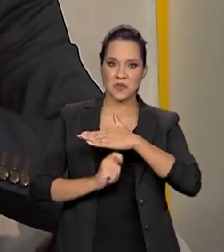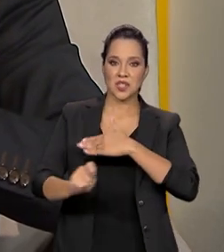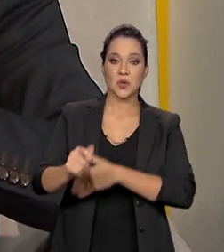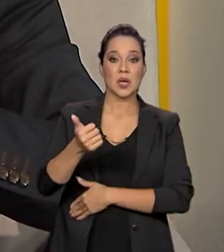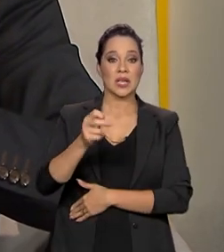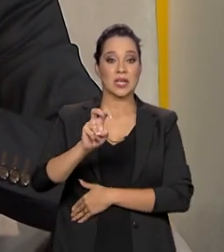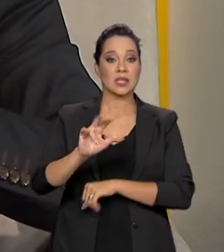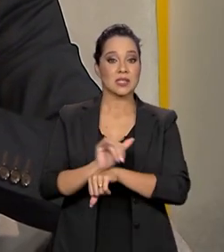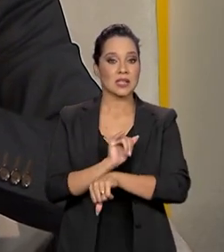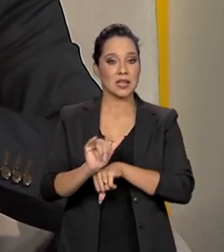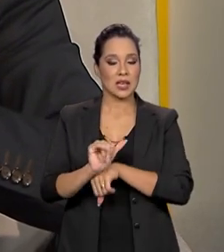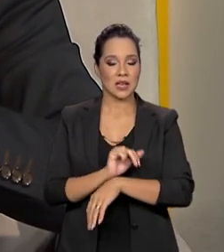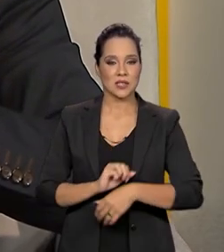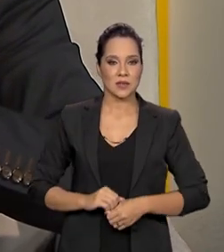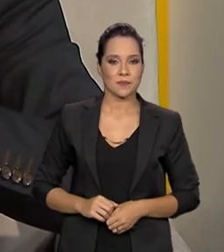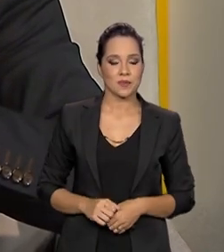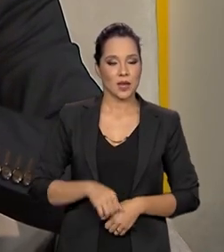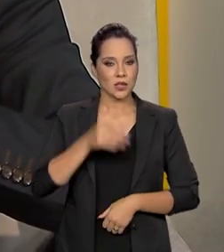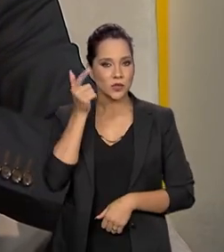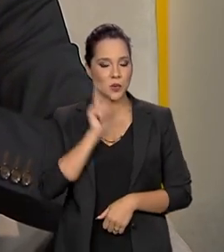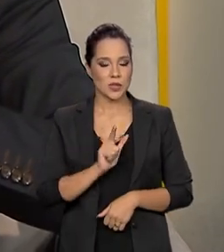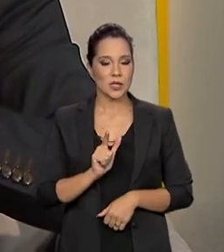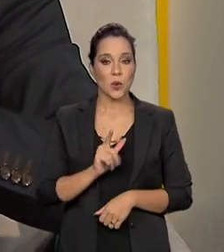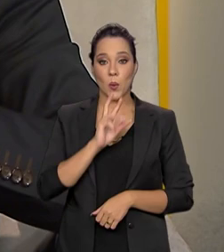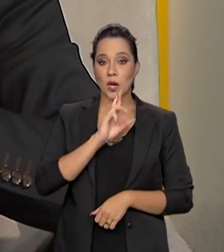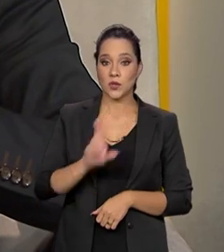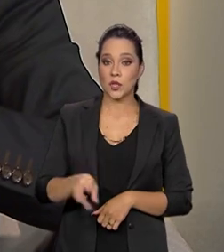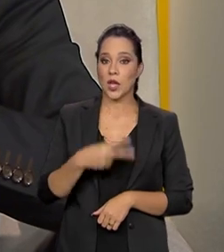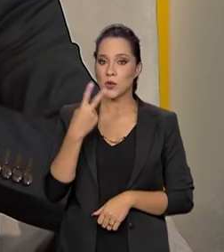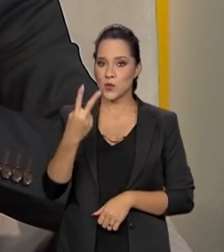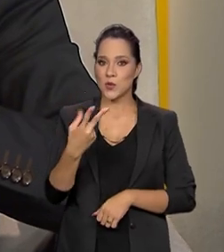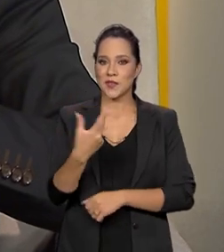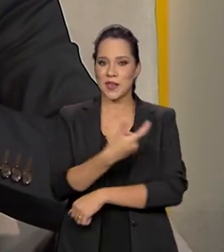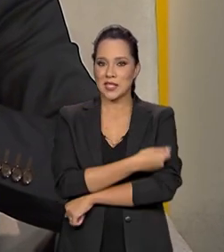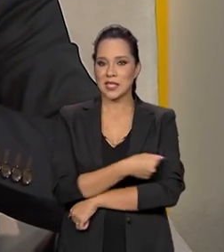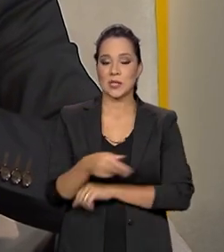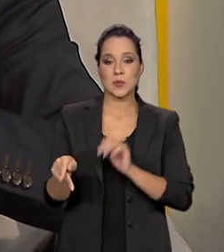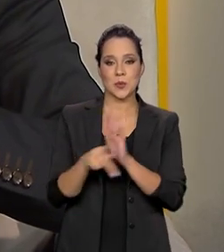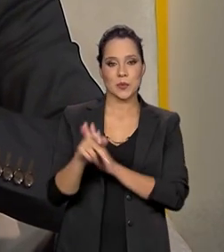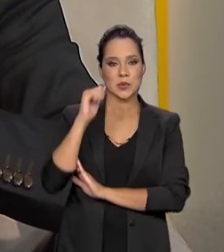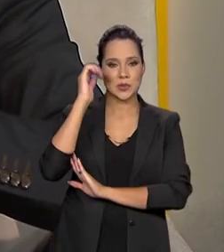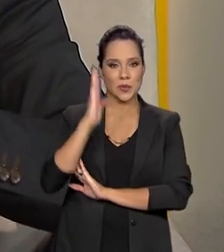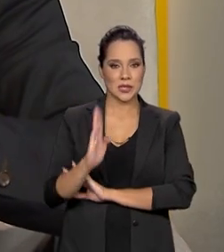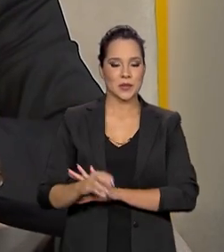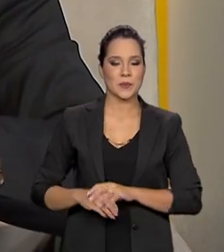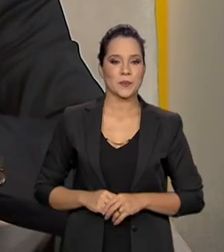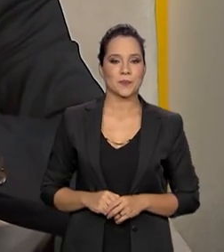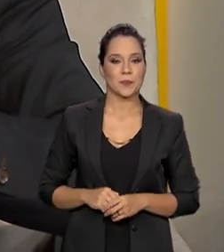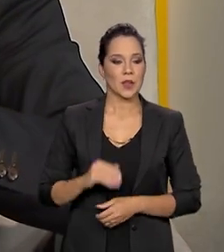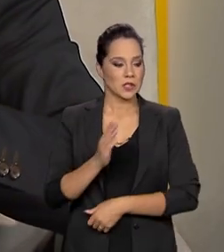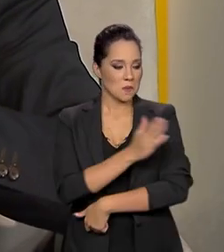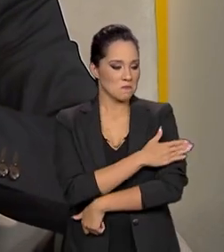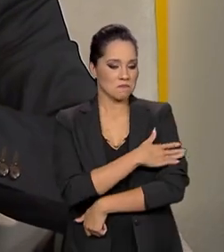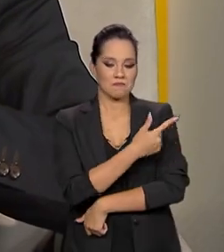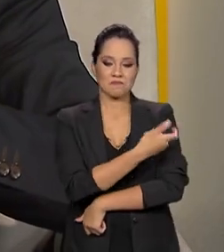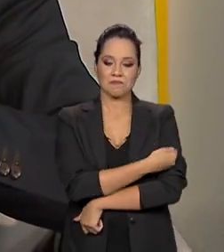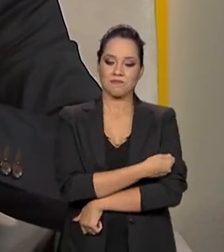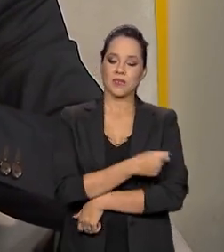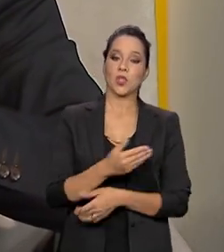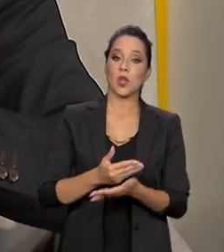15 estratégias e conseguimos chegar com duas vacinas nacionais no braço do brasileiro,